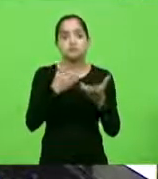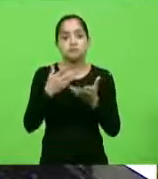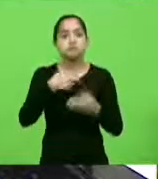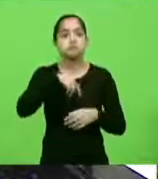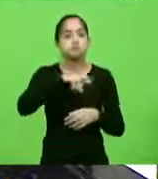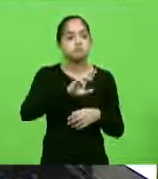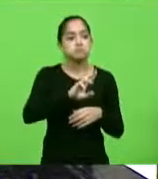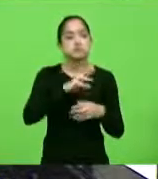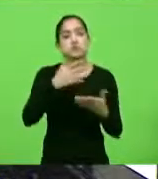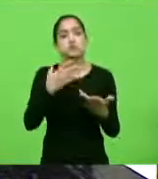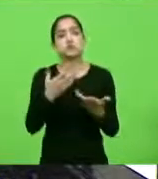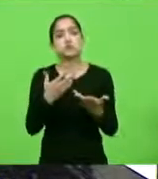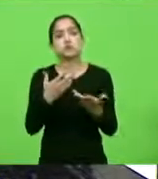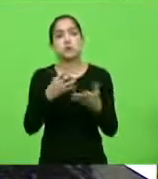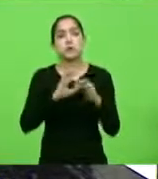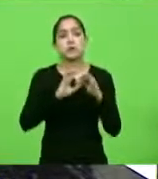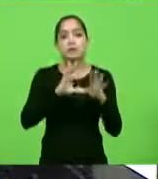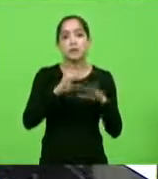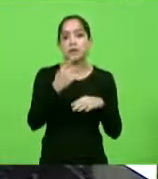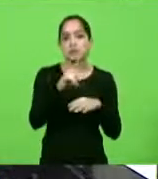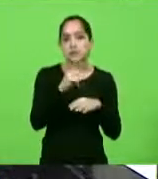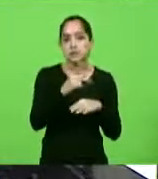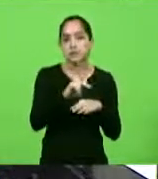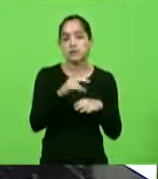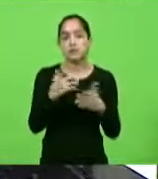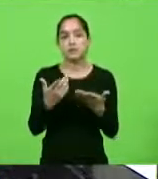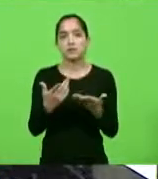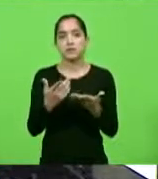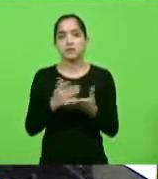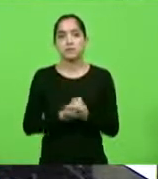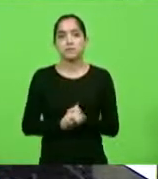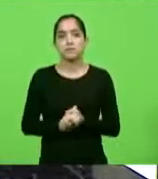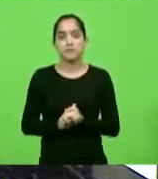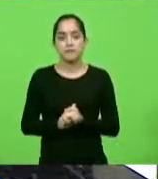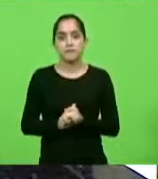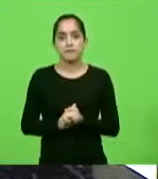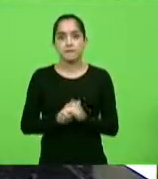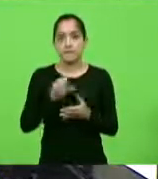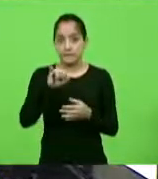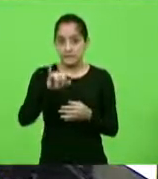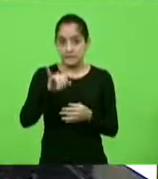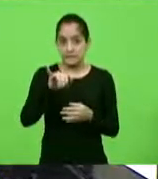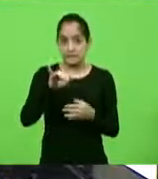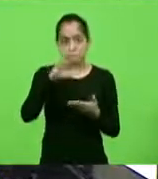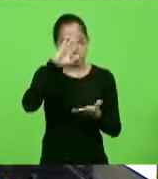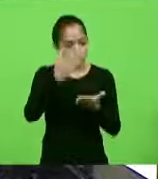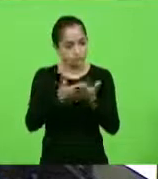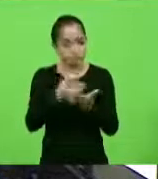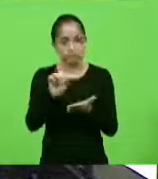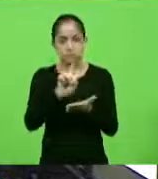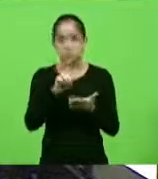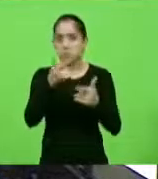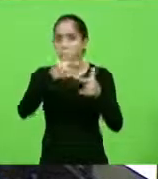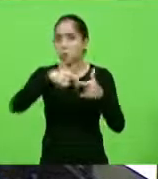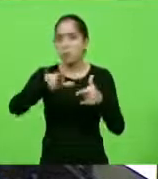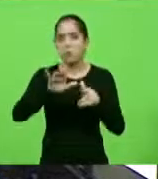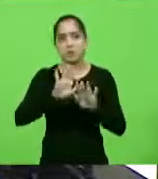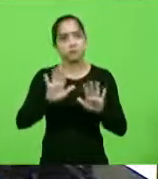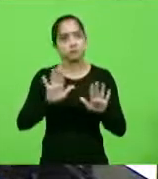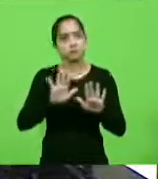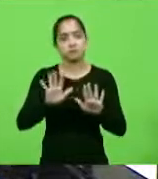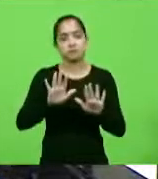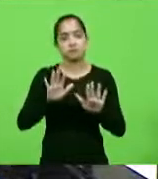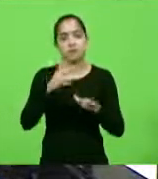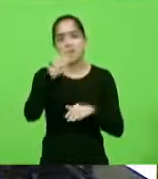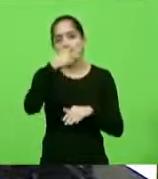religião a sua liberdade, a sua cura. Se você não acredita, tudo bem, não tem problema, é